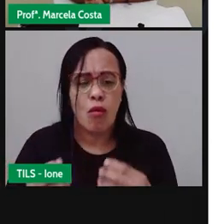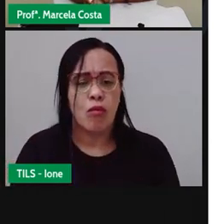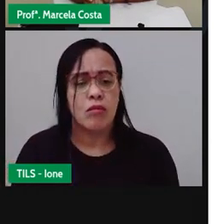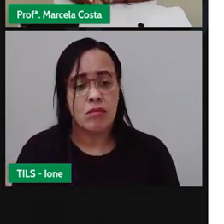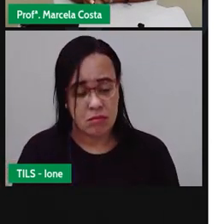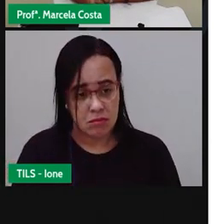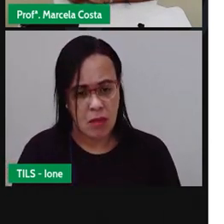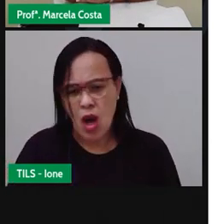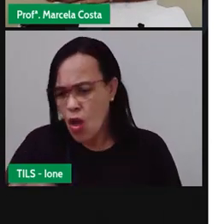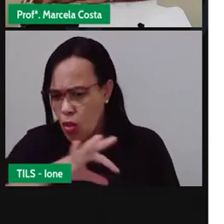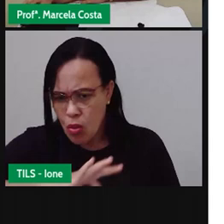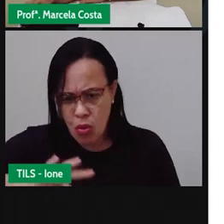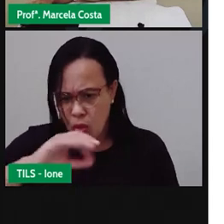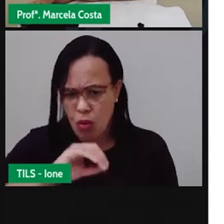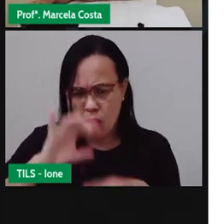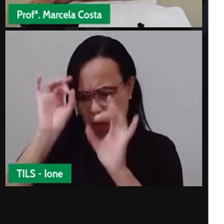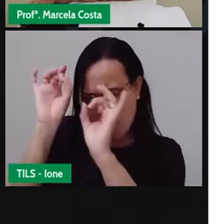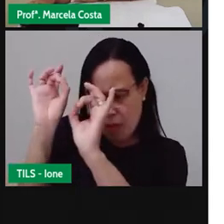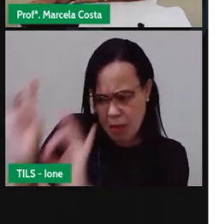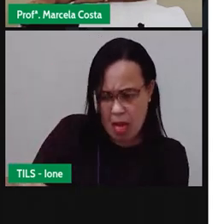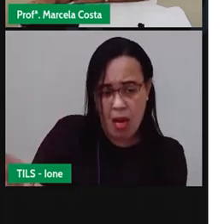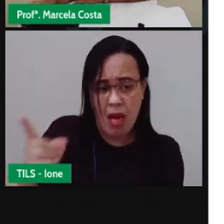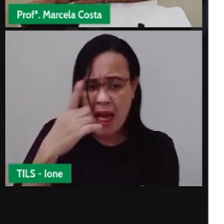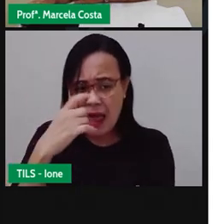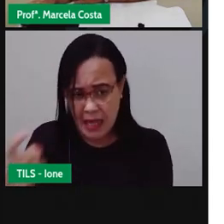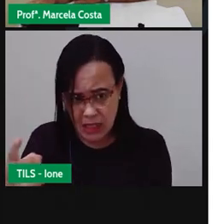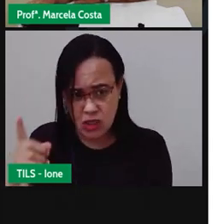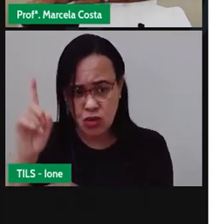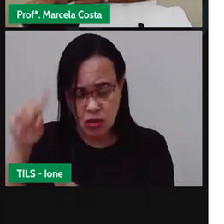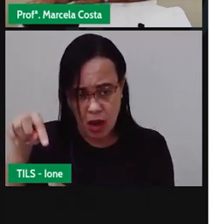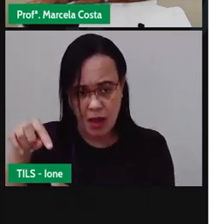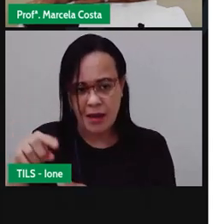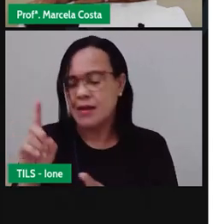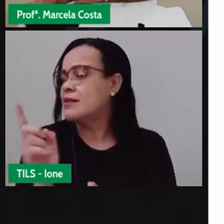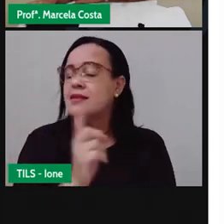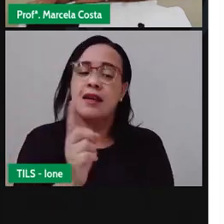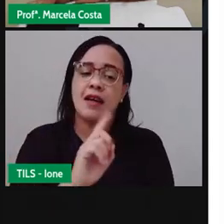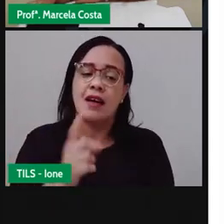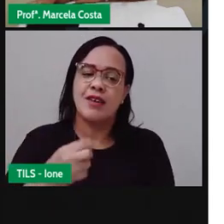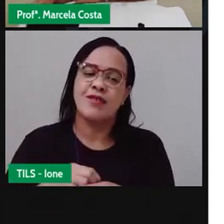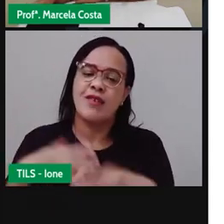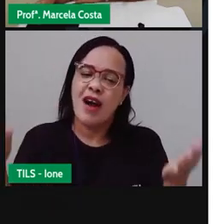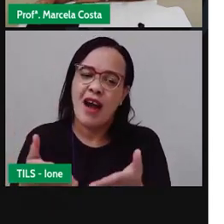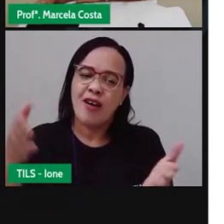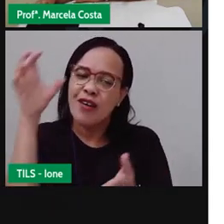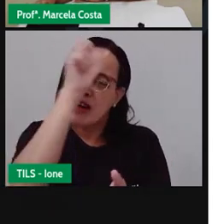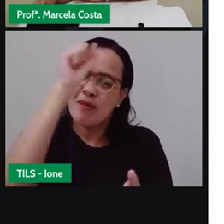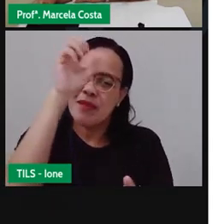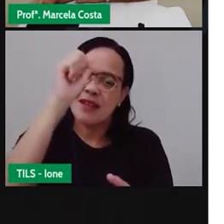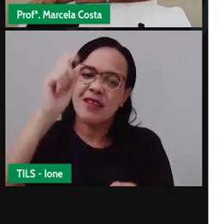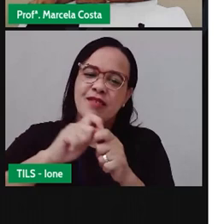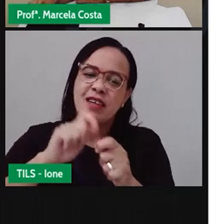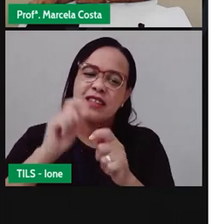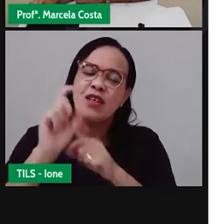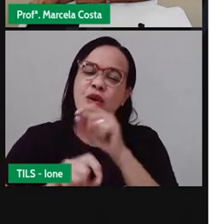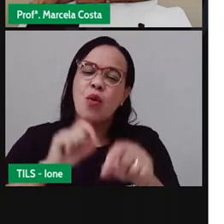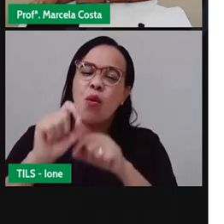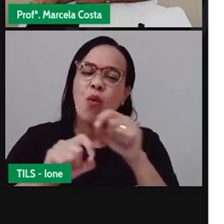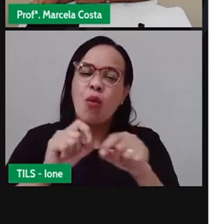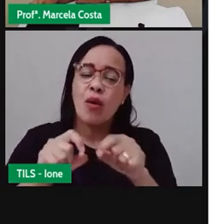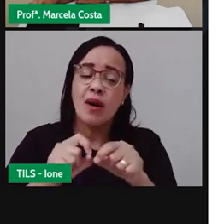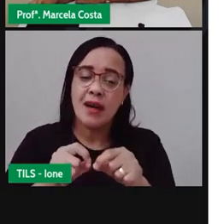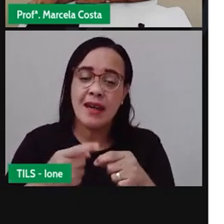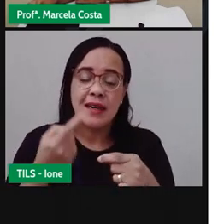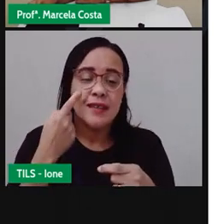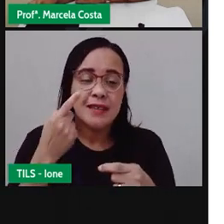é lixo. Ele vai ensinar pra gente a fazer uma composteira de garrafa pet. Tá disponível